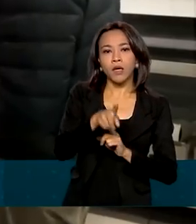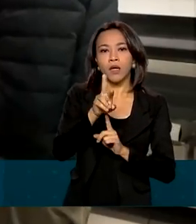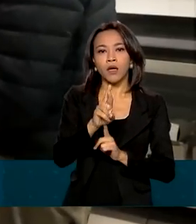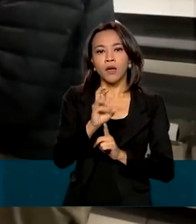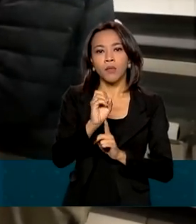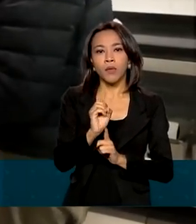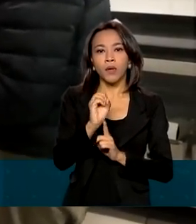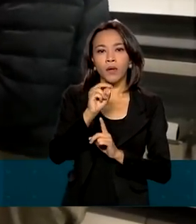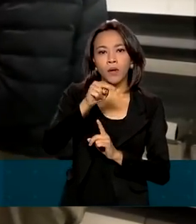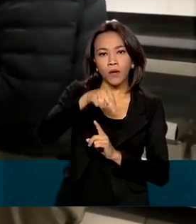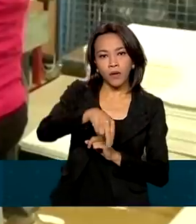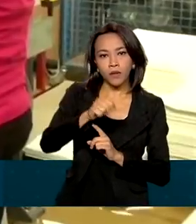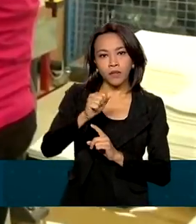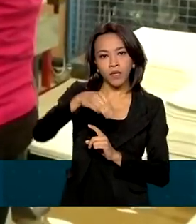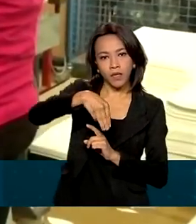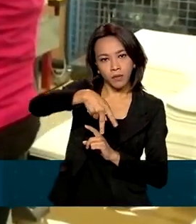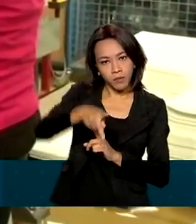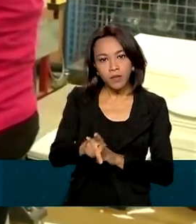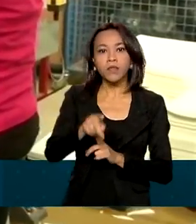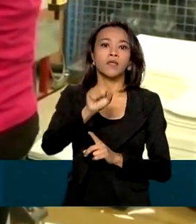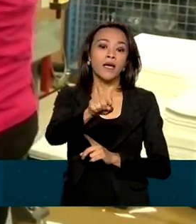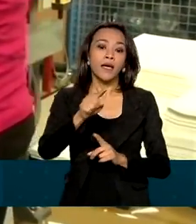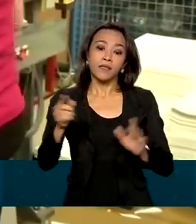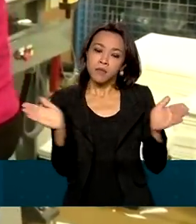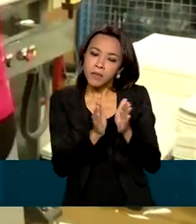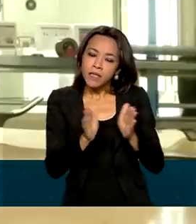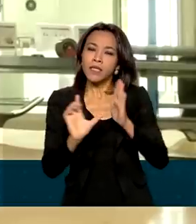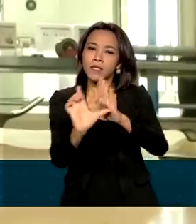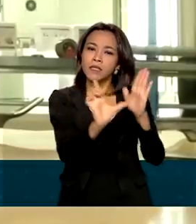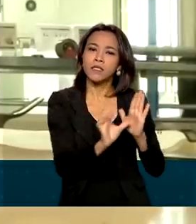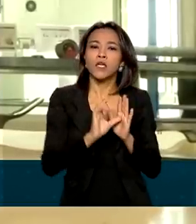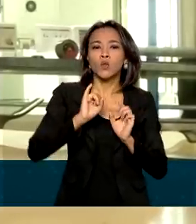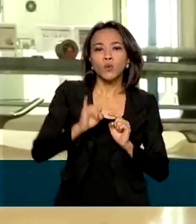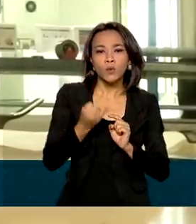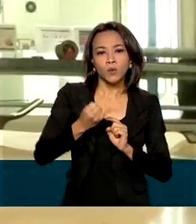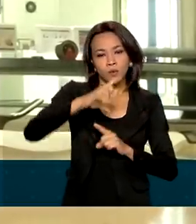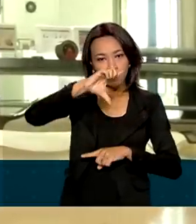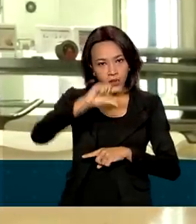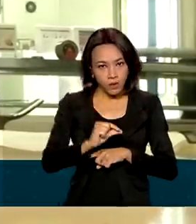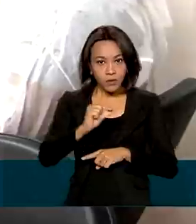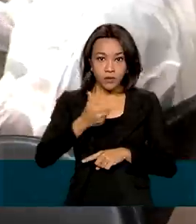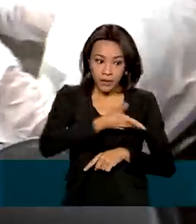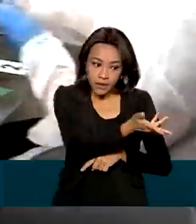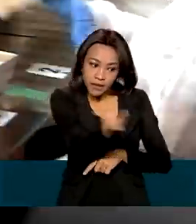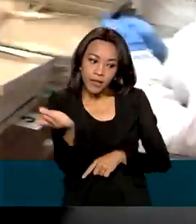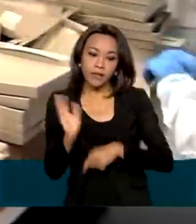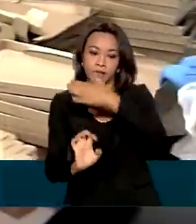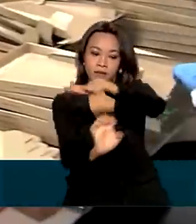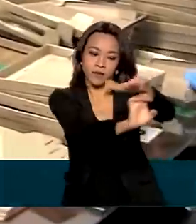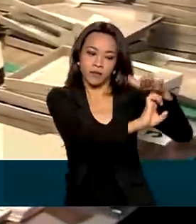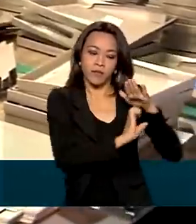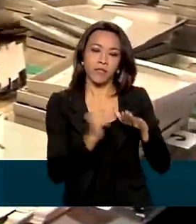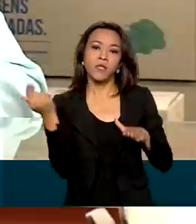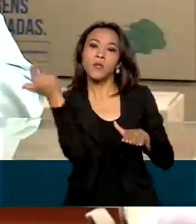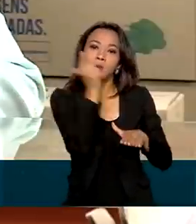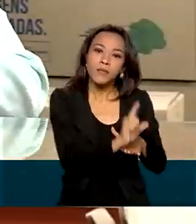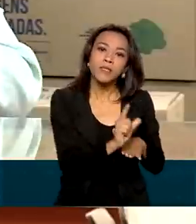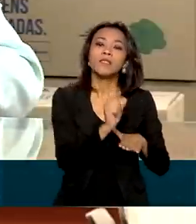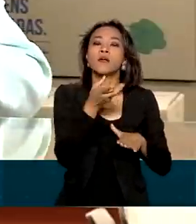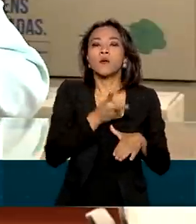Microempresas e Empresas de Pequeno Porte oferece taxas de juros reduzidas para que os empreendedores possam fazer